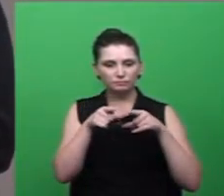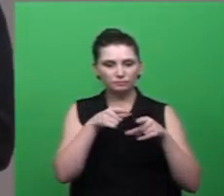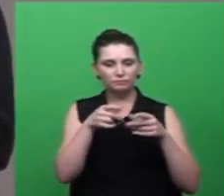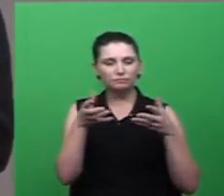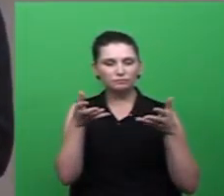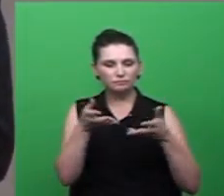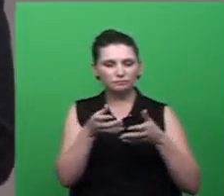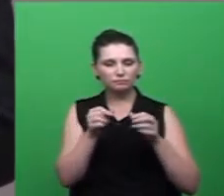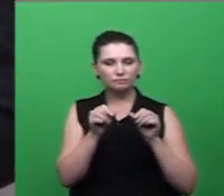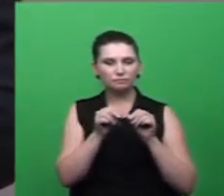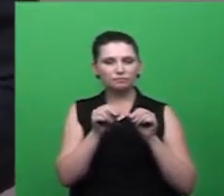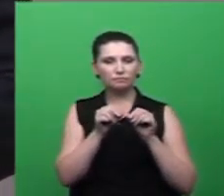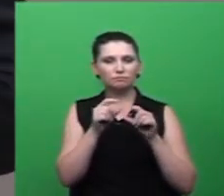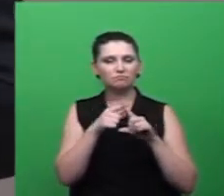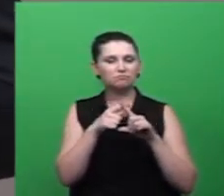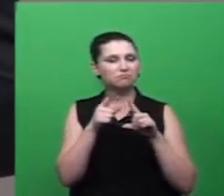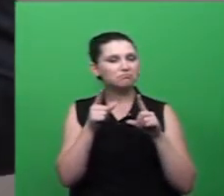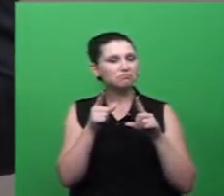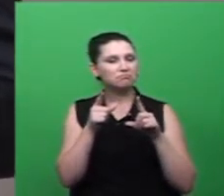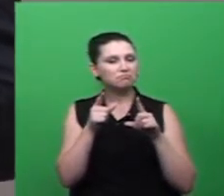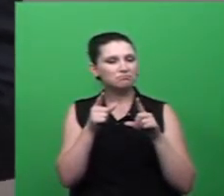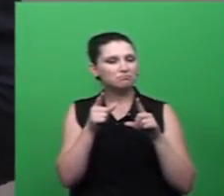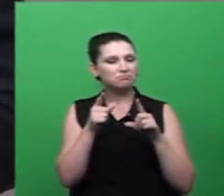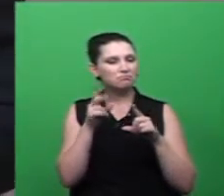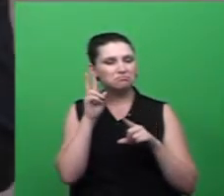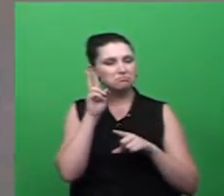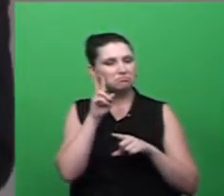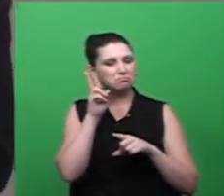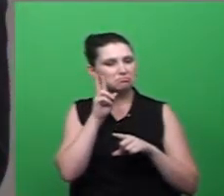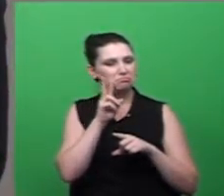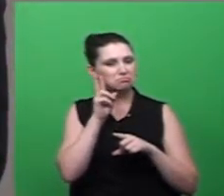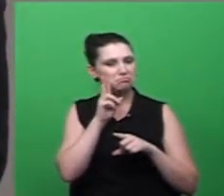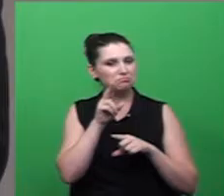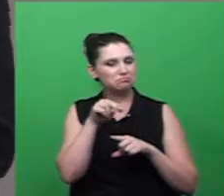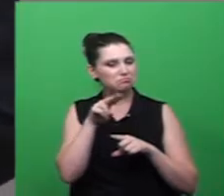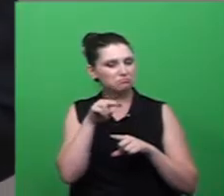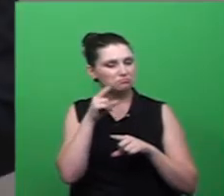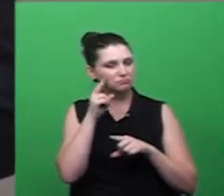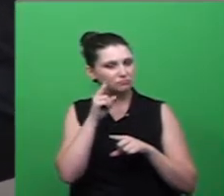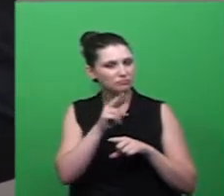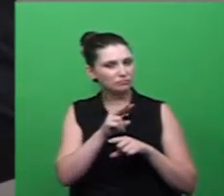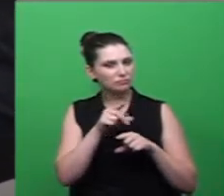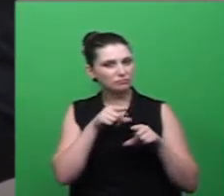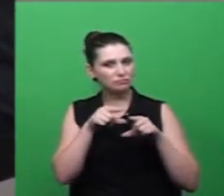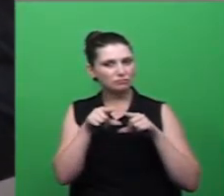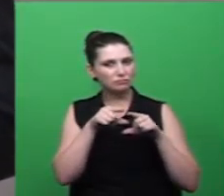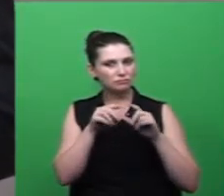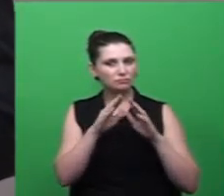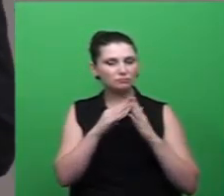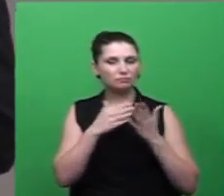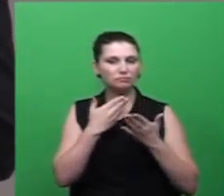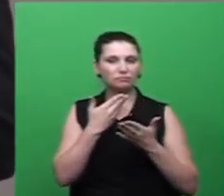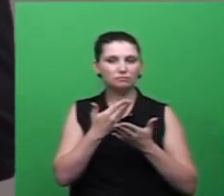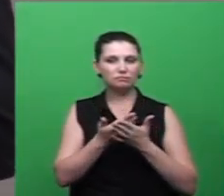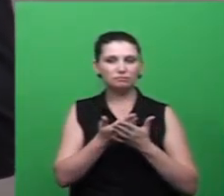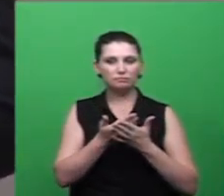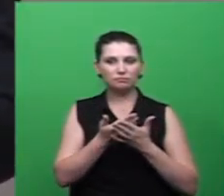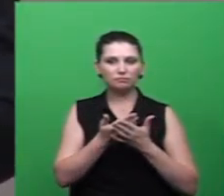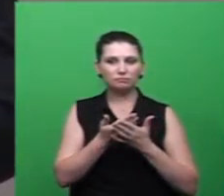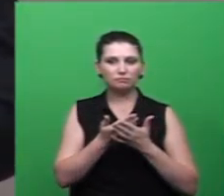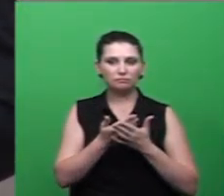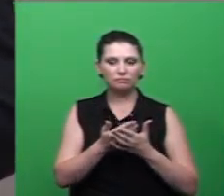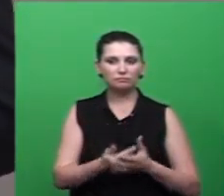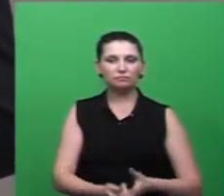mas eu não não tenho essa recordação que que algum pelo menos eu não tenho não chegou a mim